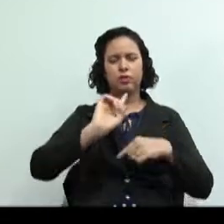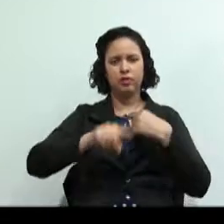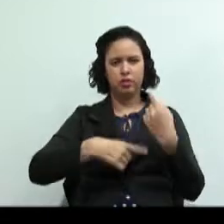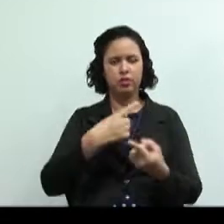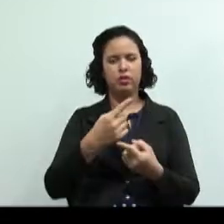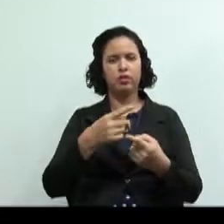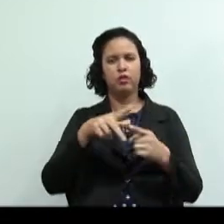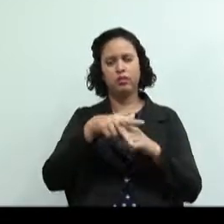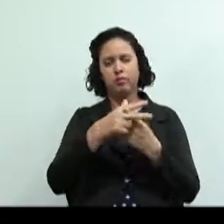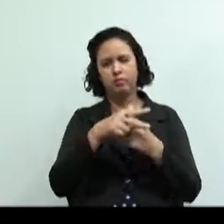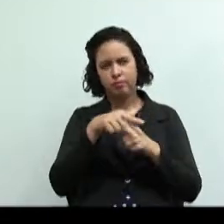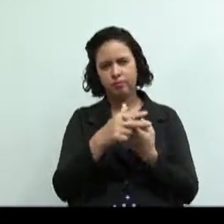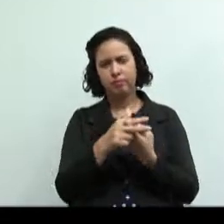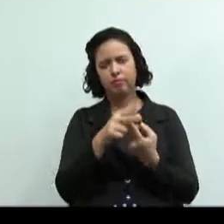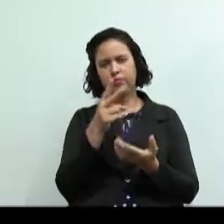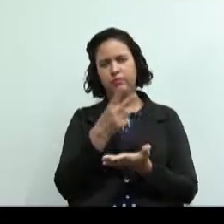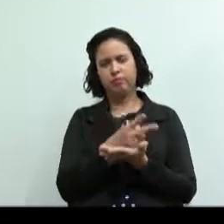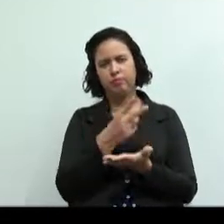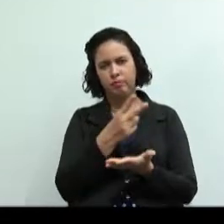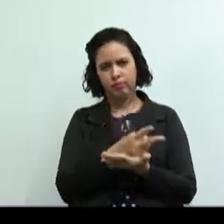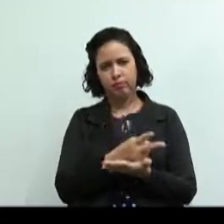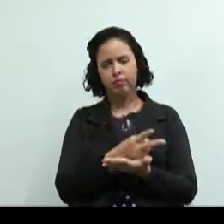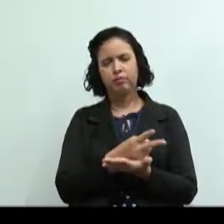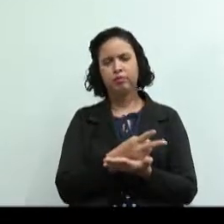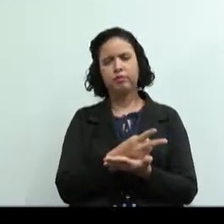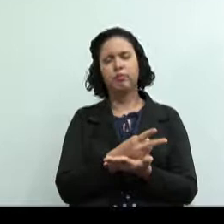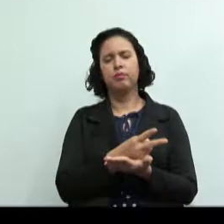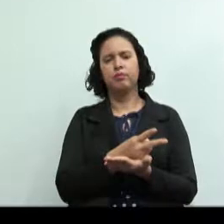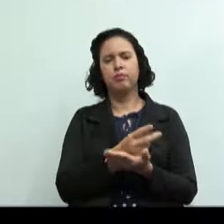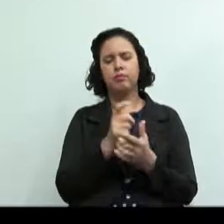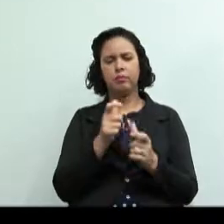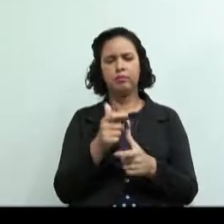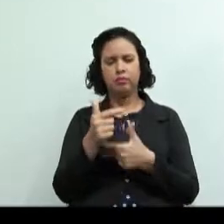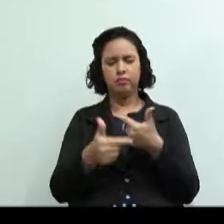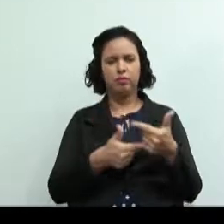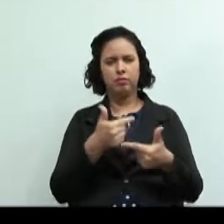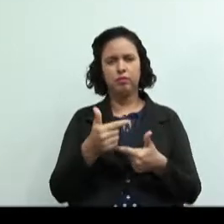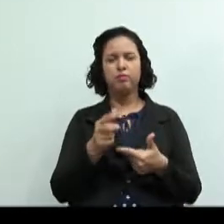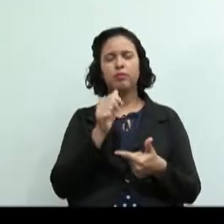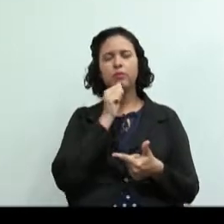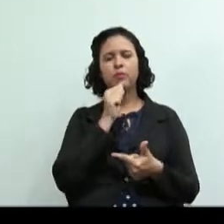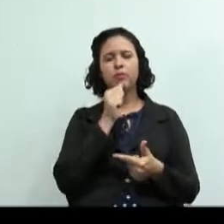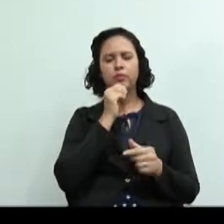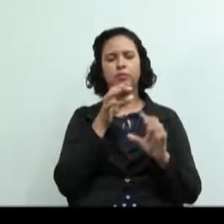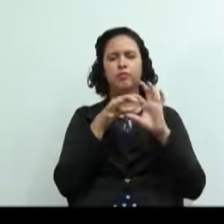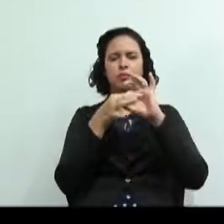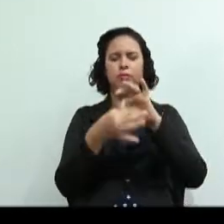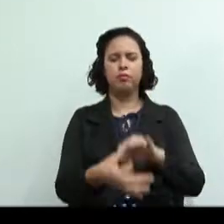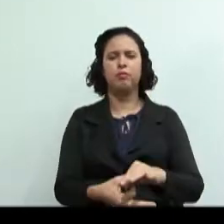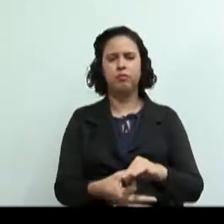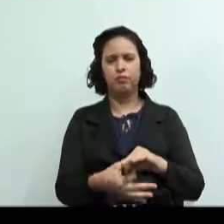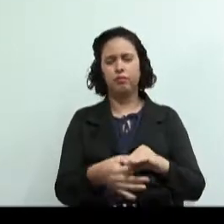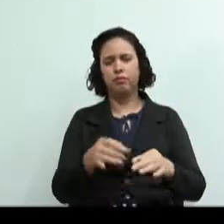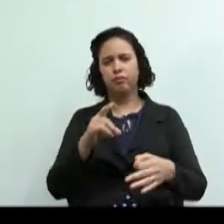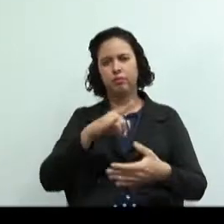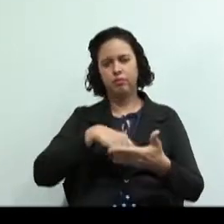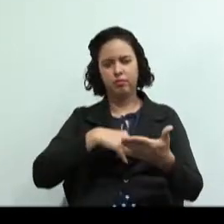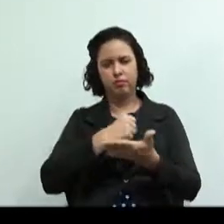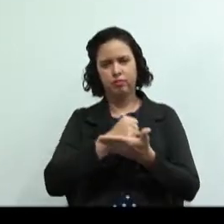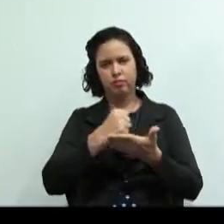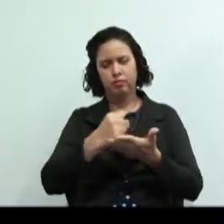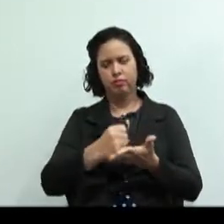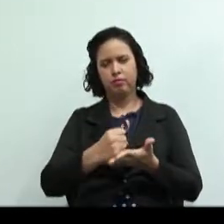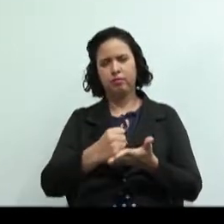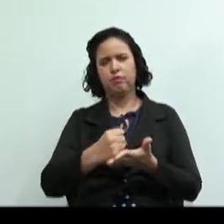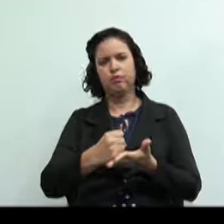ou recuperar postos de trabalho não há vínculo empregatício com a empresa contratante do